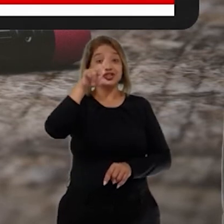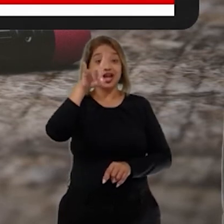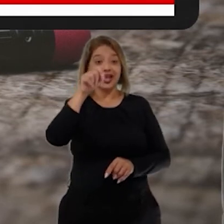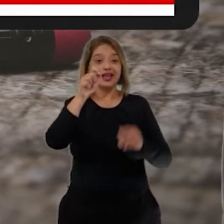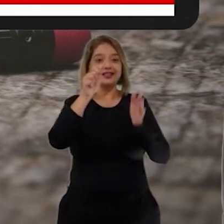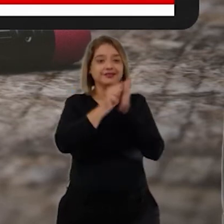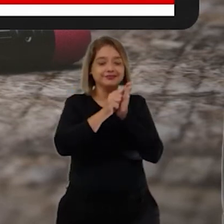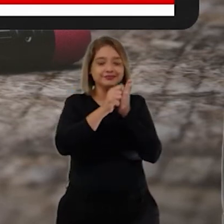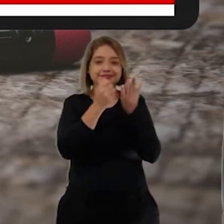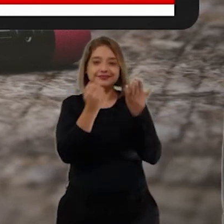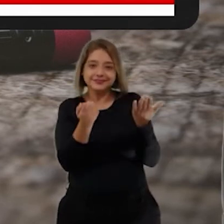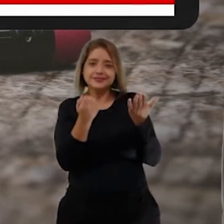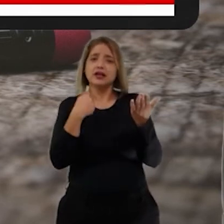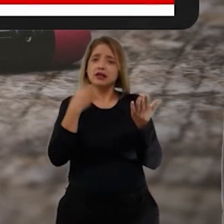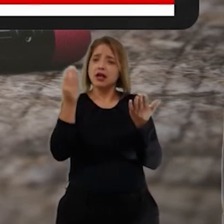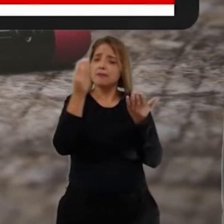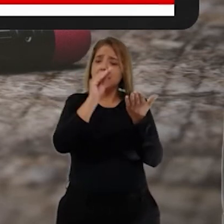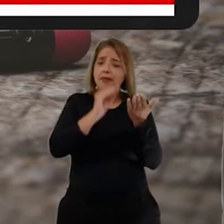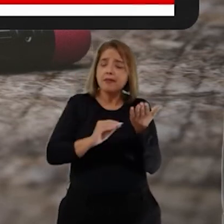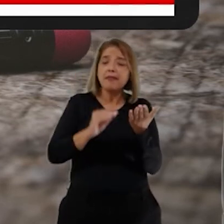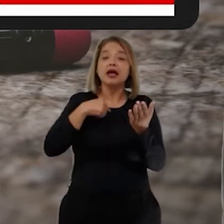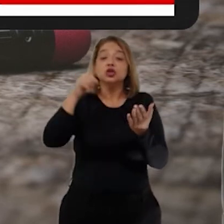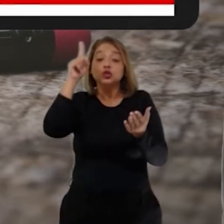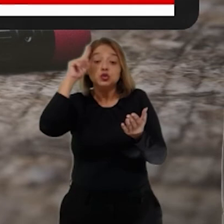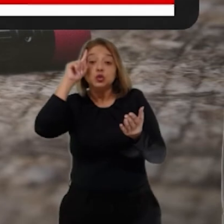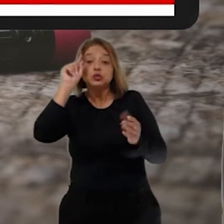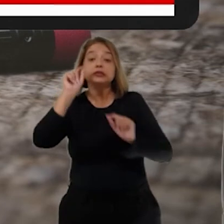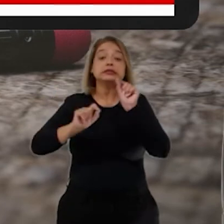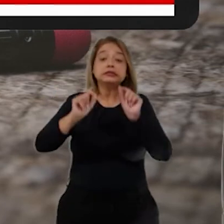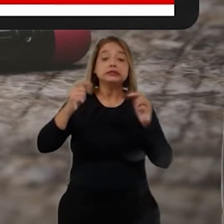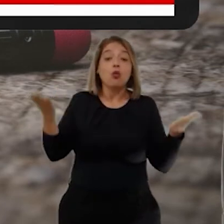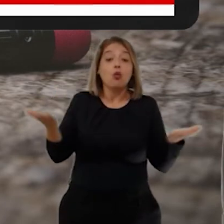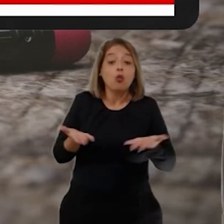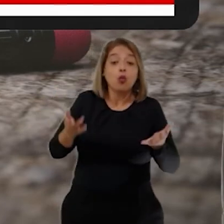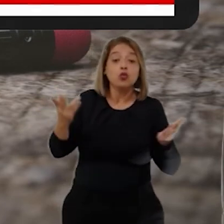pode anotar o que você precisa fazer, para você não esquecer.